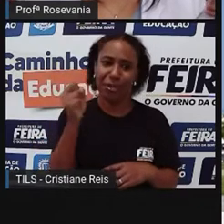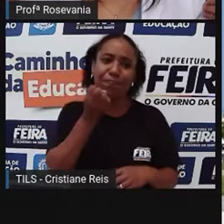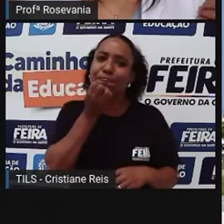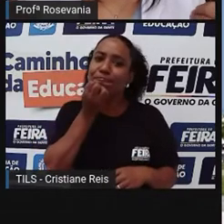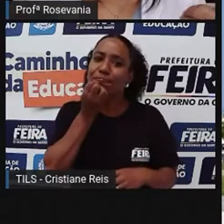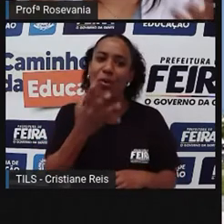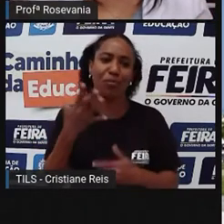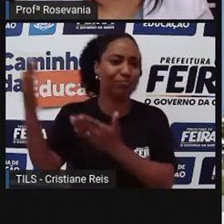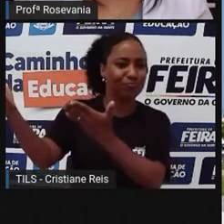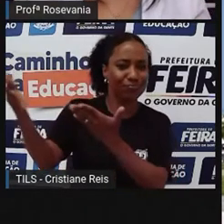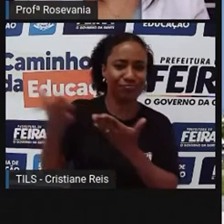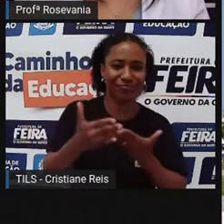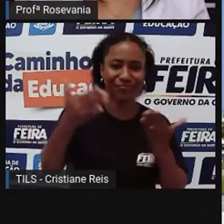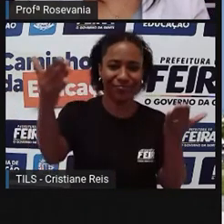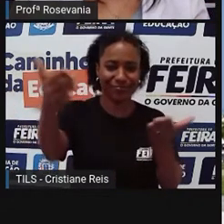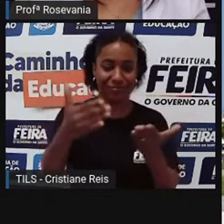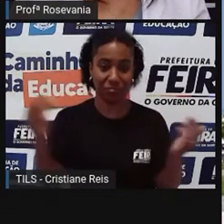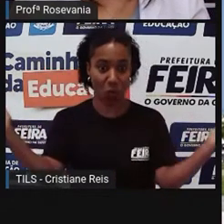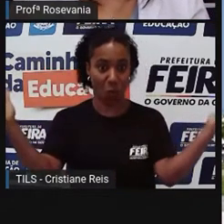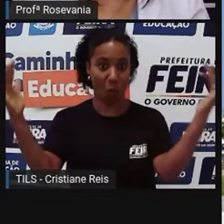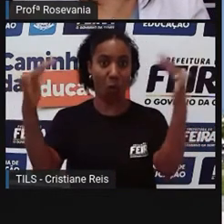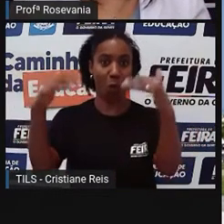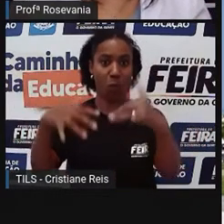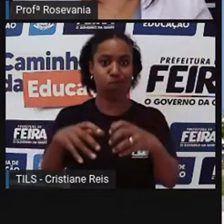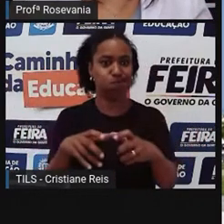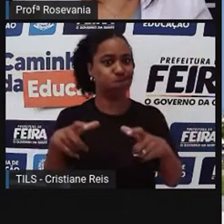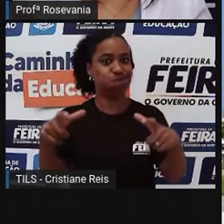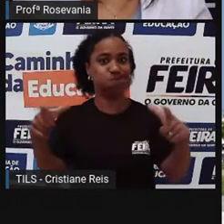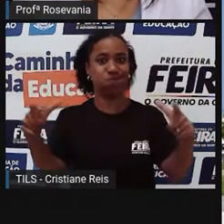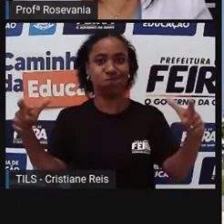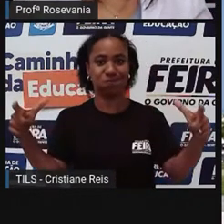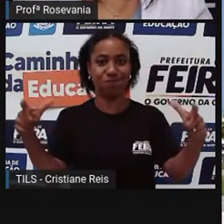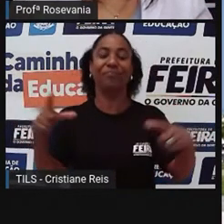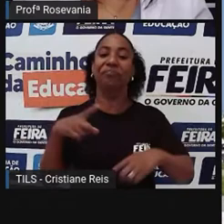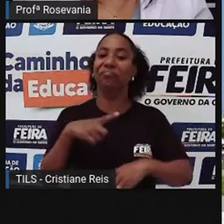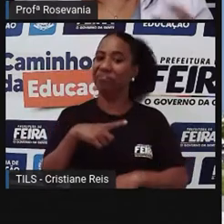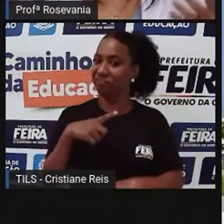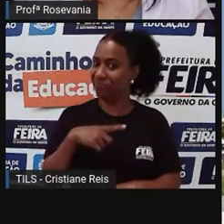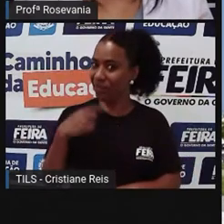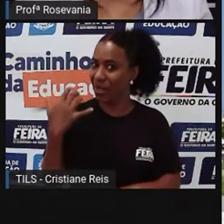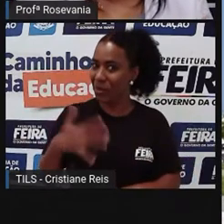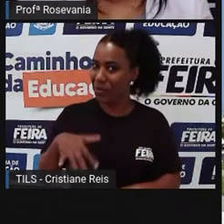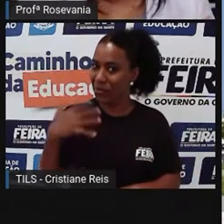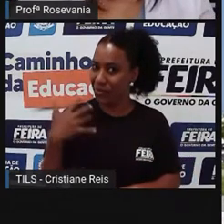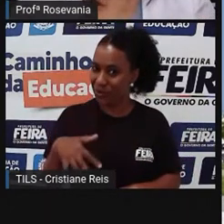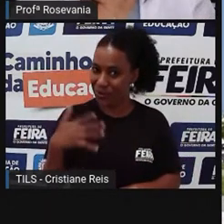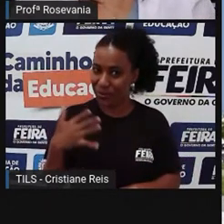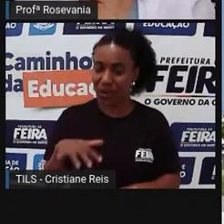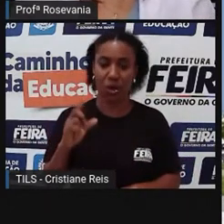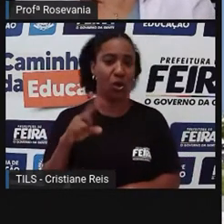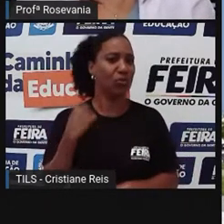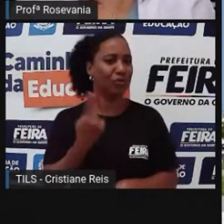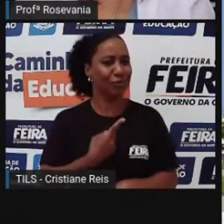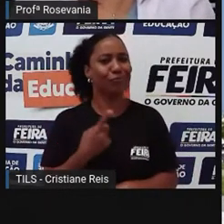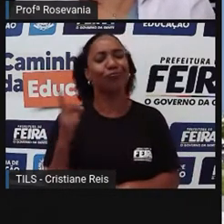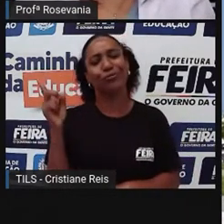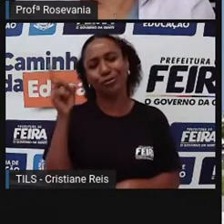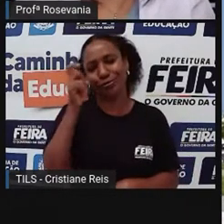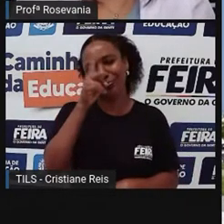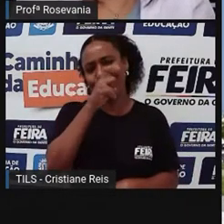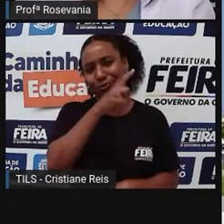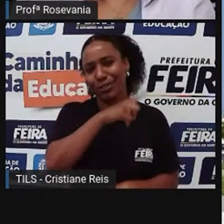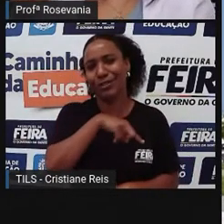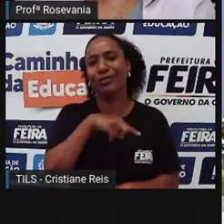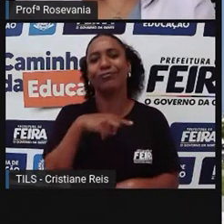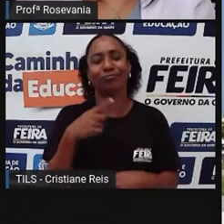cresce, né, rapidamente, mesmo a gente tendo todas as dificuldades financeiras, as dificuldades